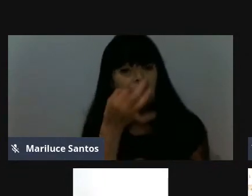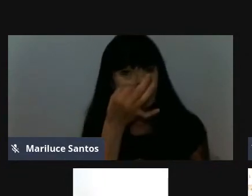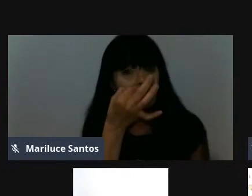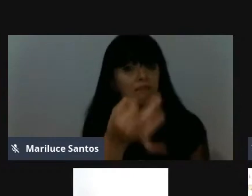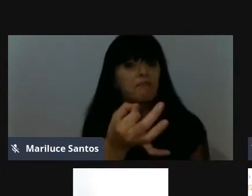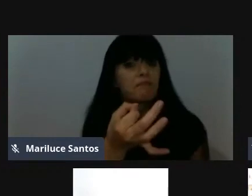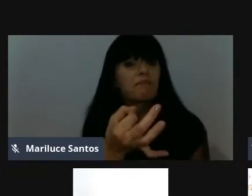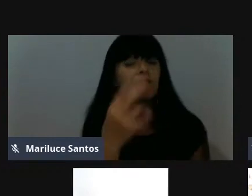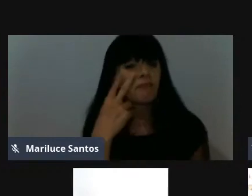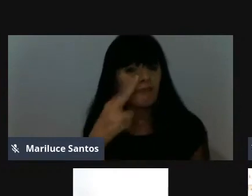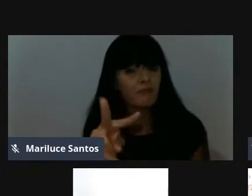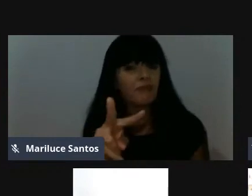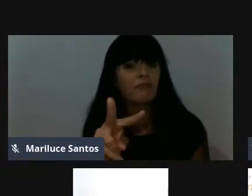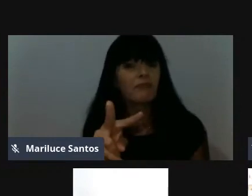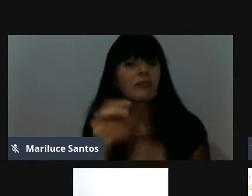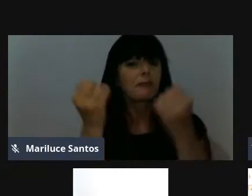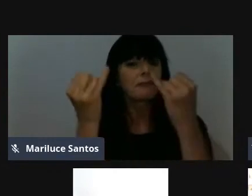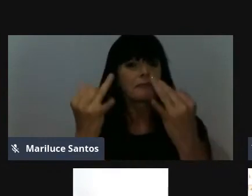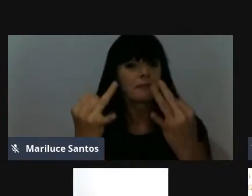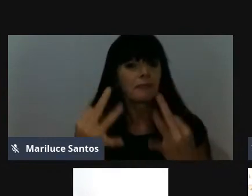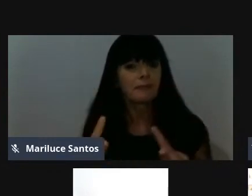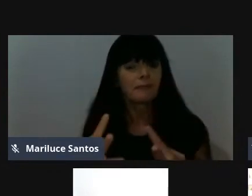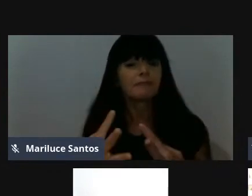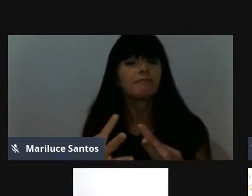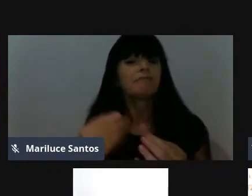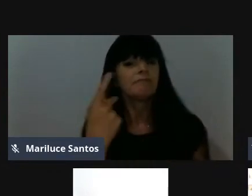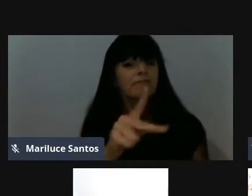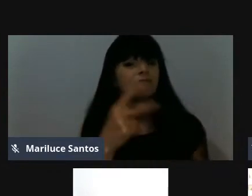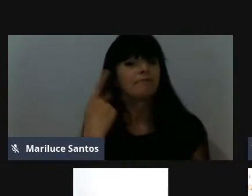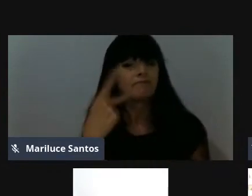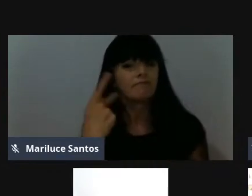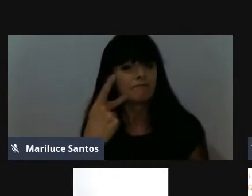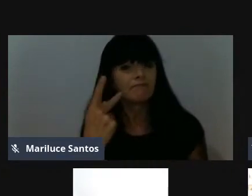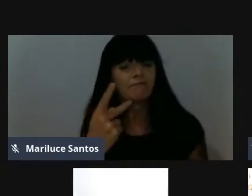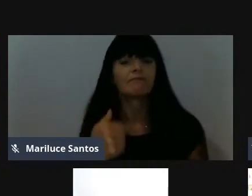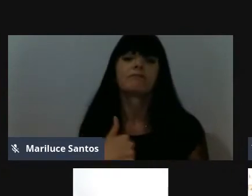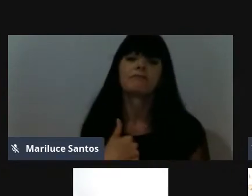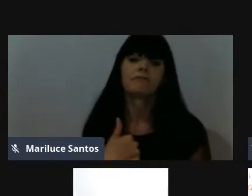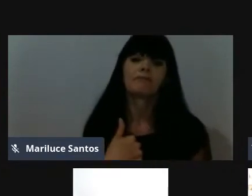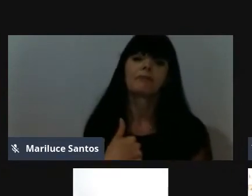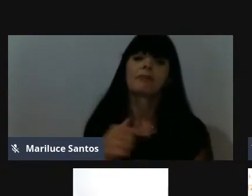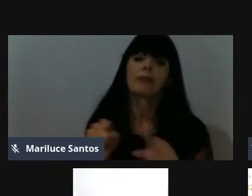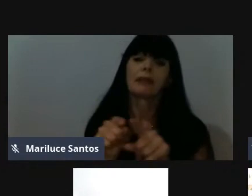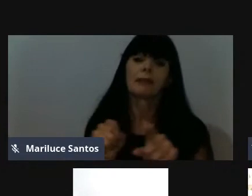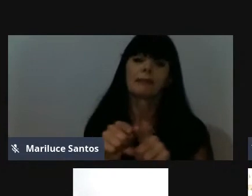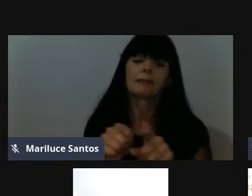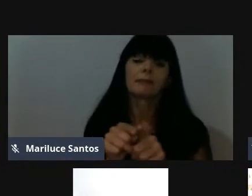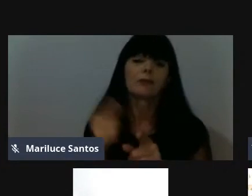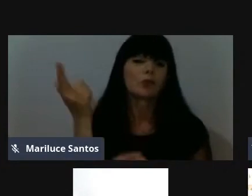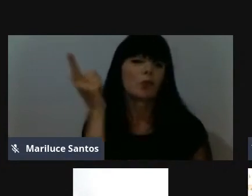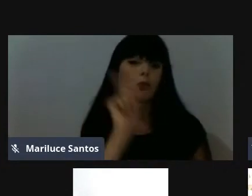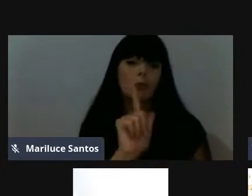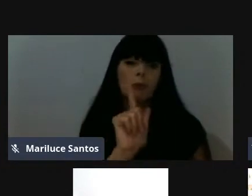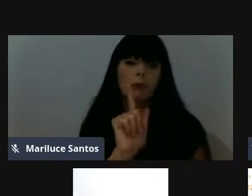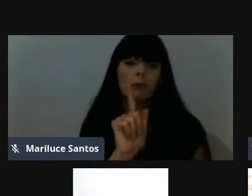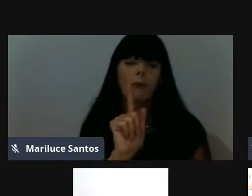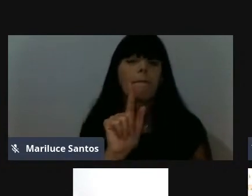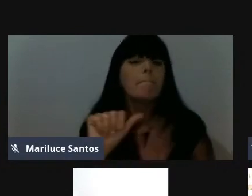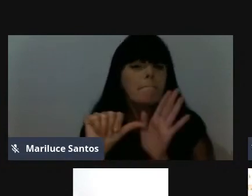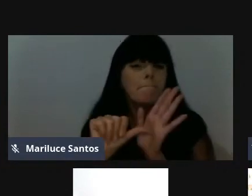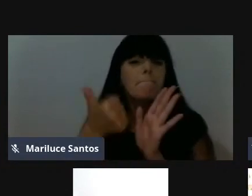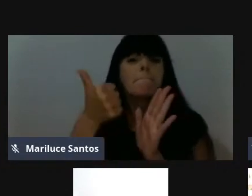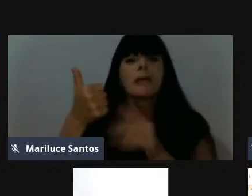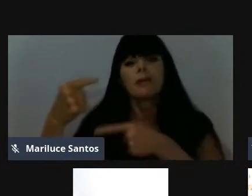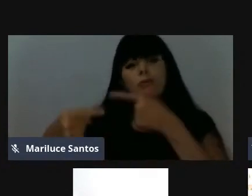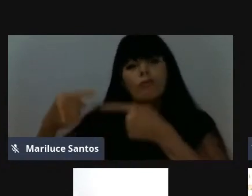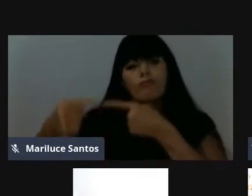Mas, que bom, eu ouviu do relato do Gleitinho, inclusive, é um fato interessante, até um privilégio que eu tive este ano lá como CDL, foi